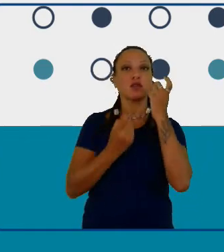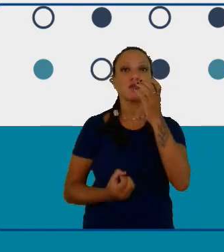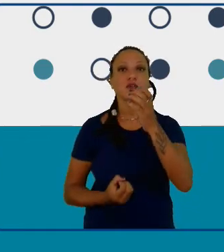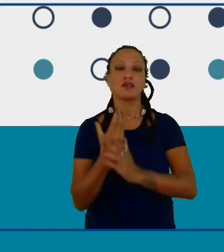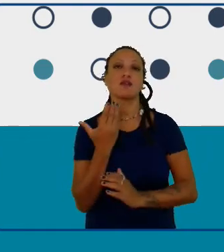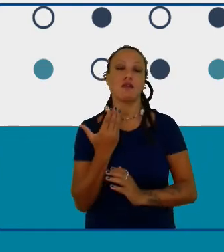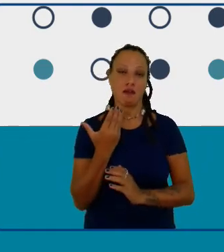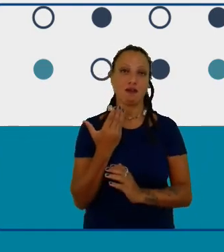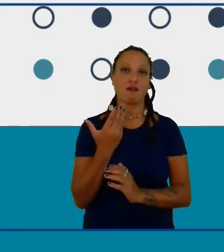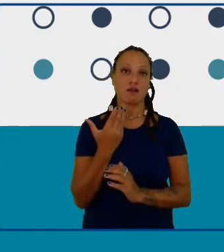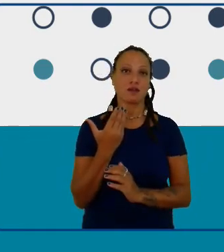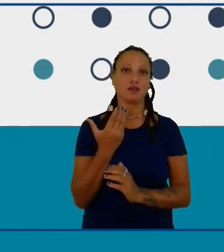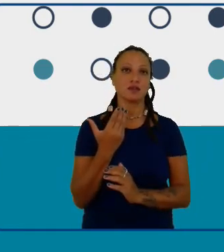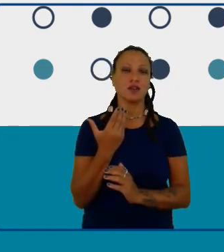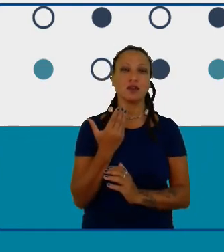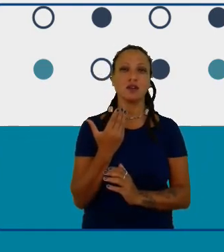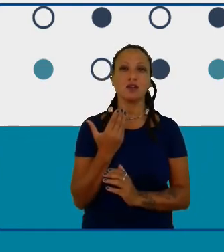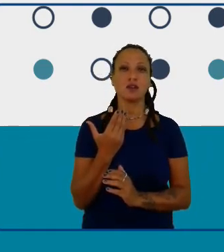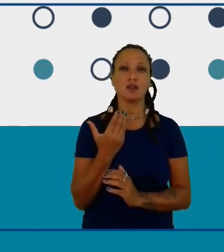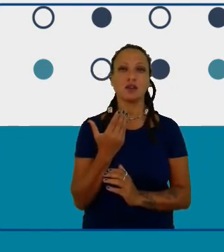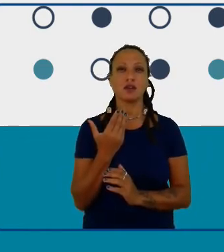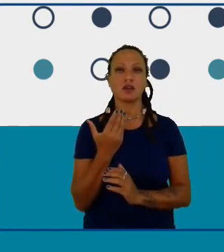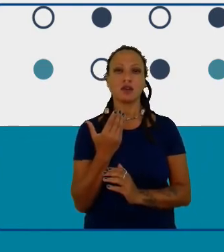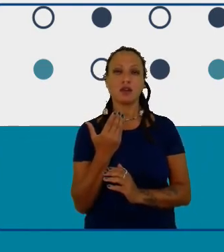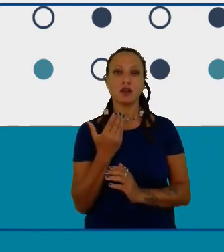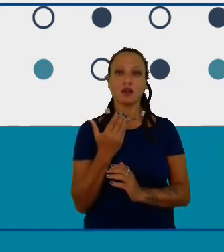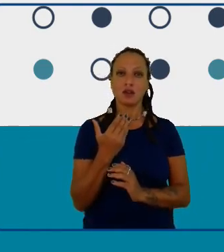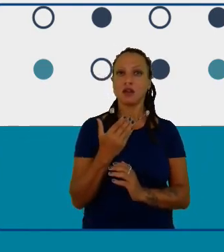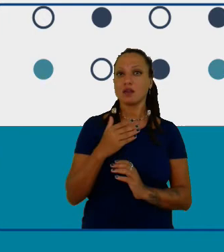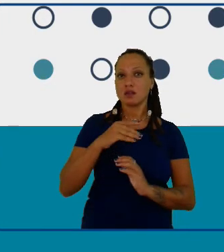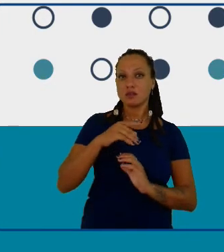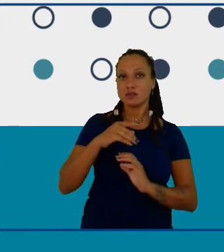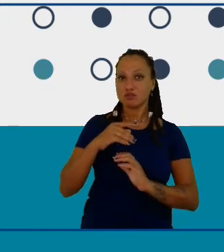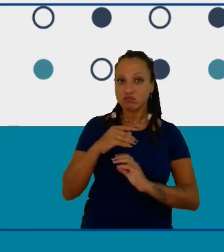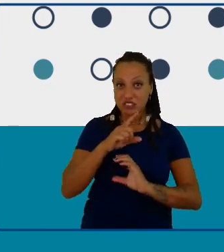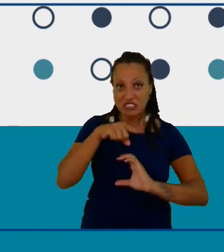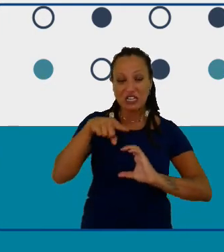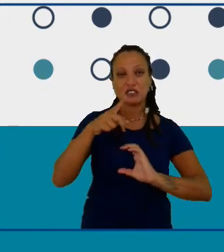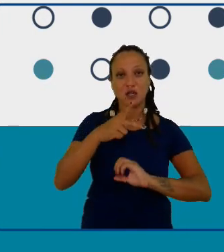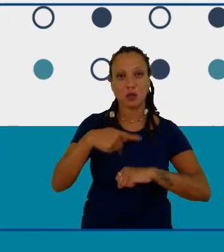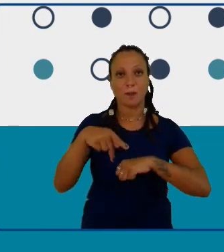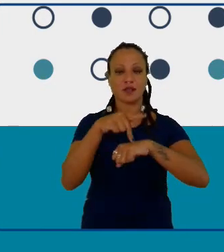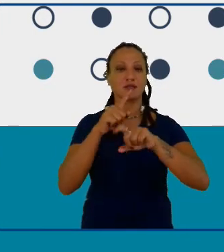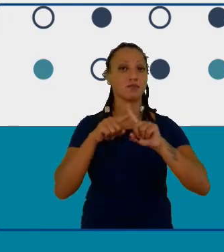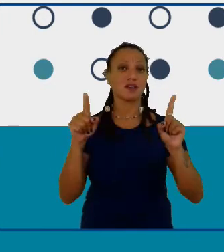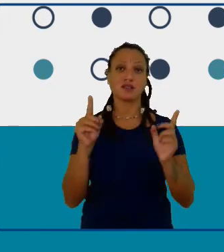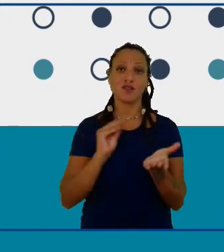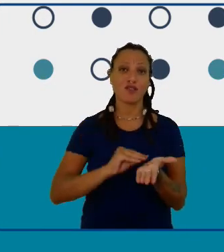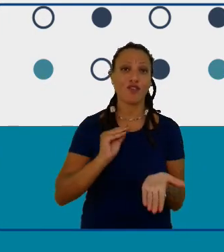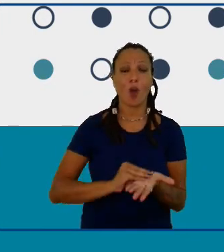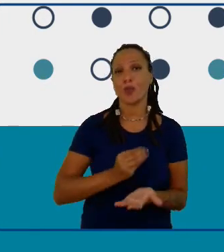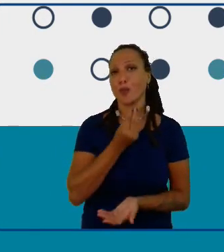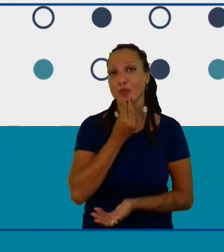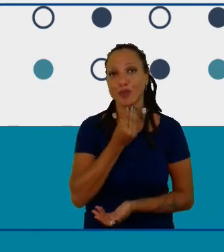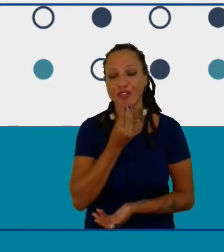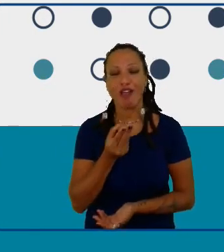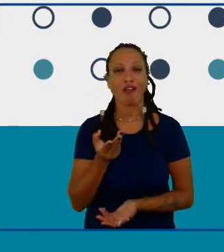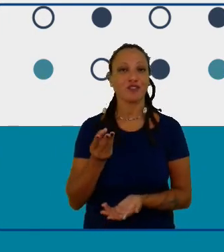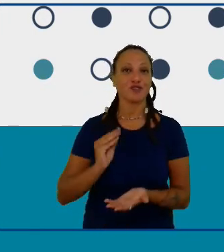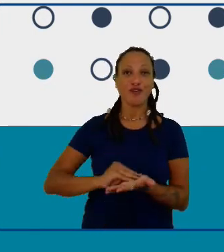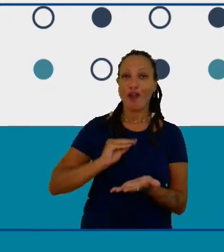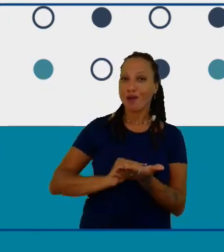oportunidade são as oportunidades de troca oportunidades de desenvolver mais alguma área ou algum